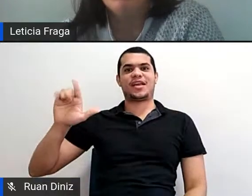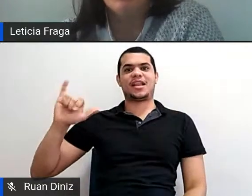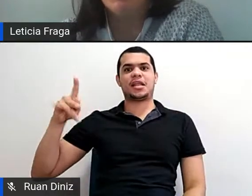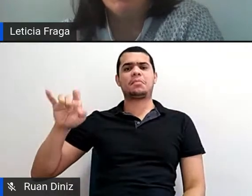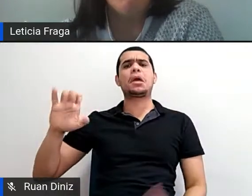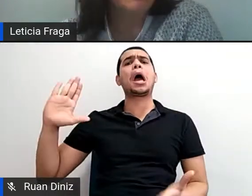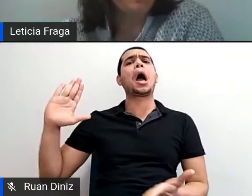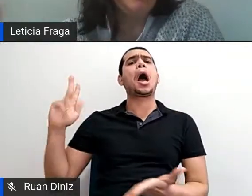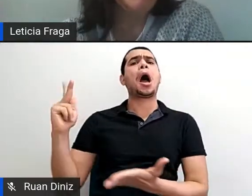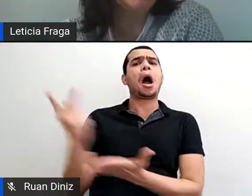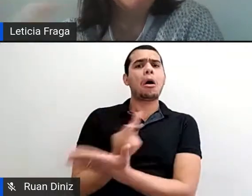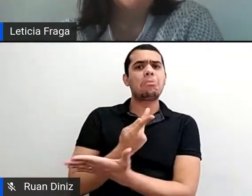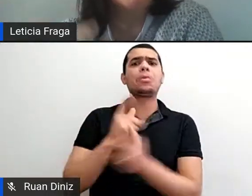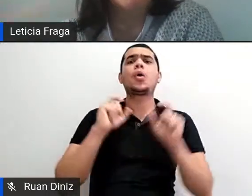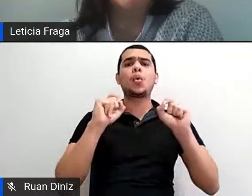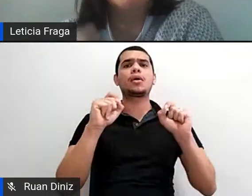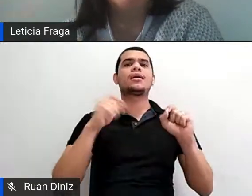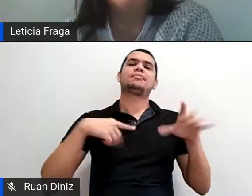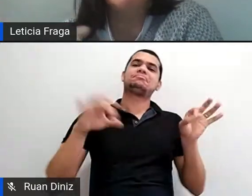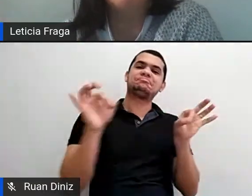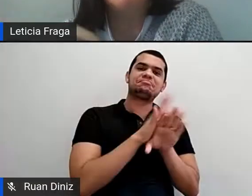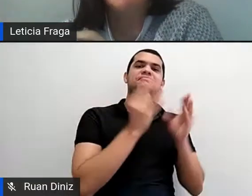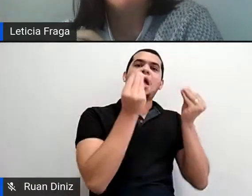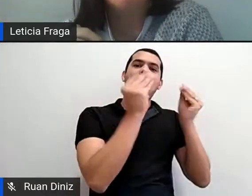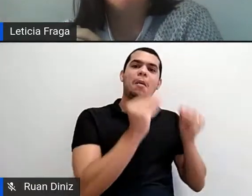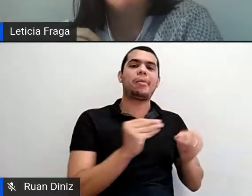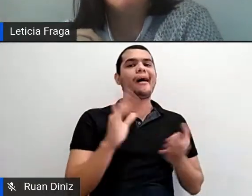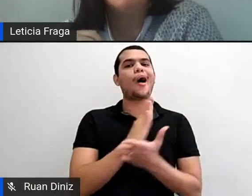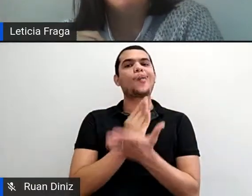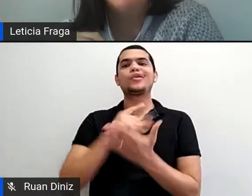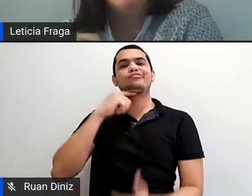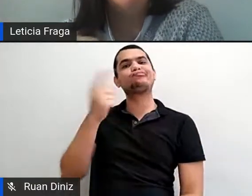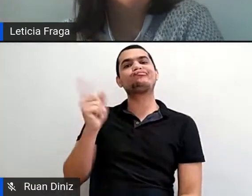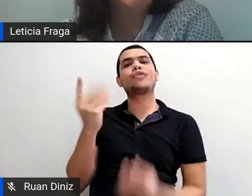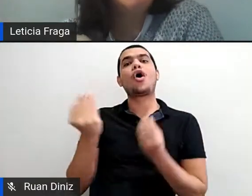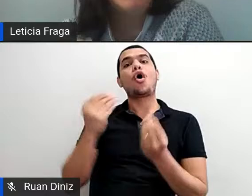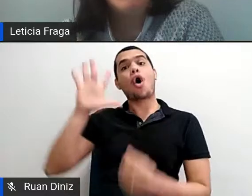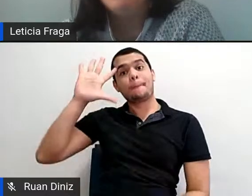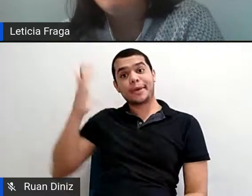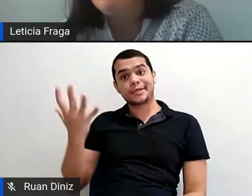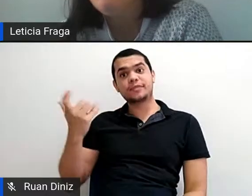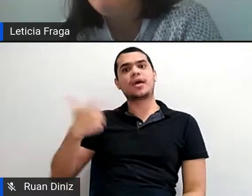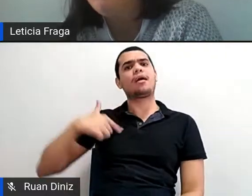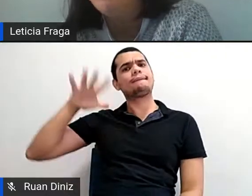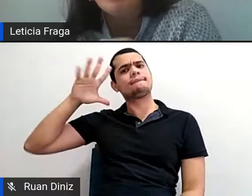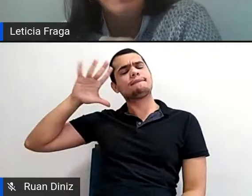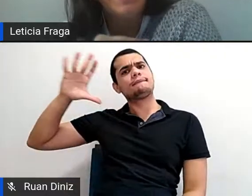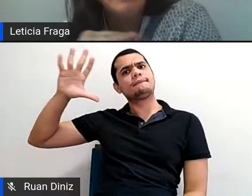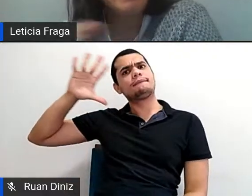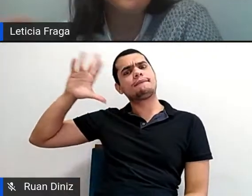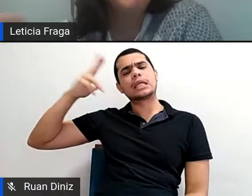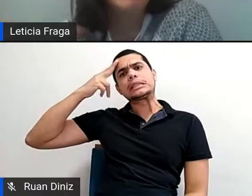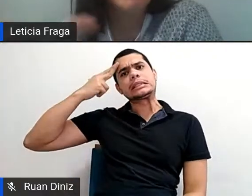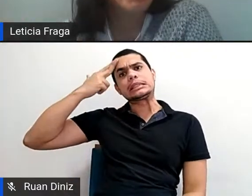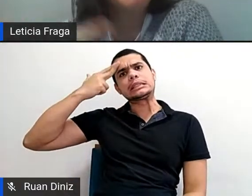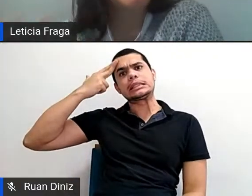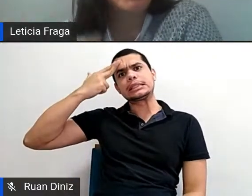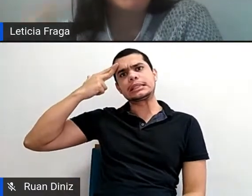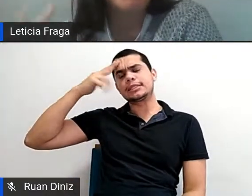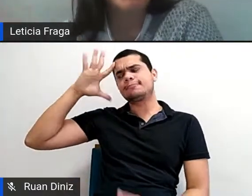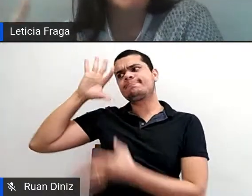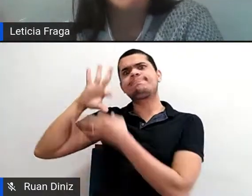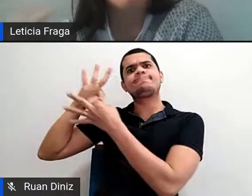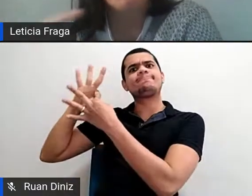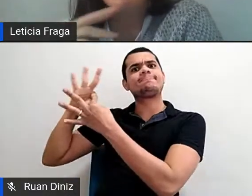que eu empacava, tinha algumas coisas que eu não sabia como resolver, e eu sonhei direto, assim, direto, porque